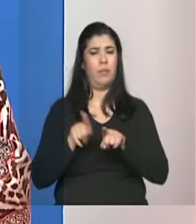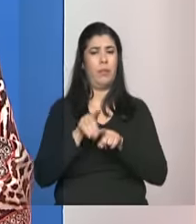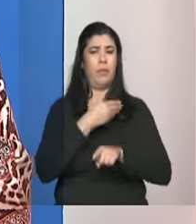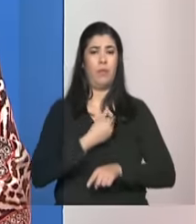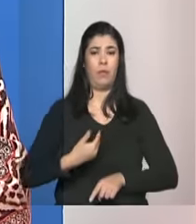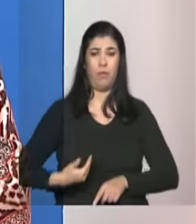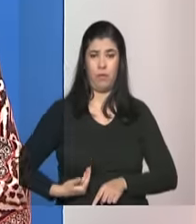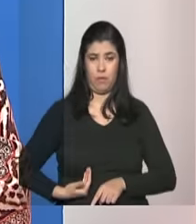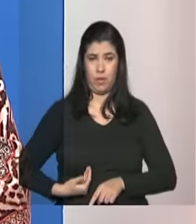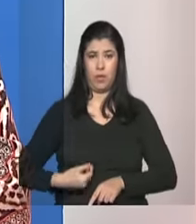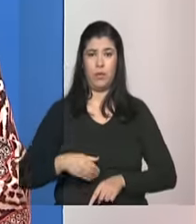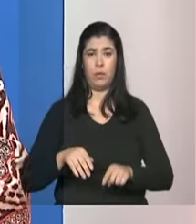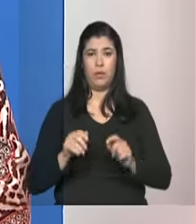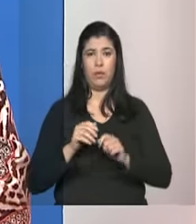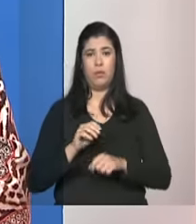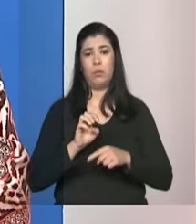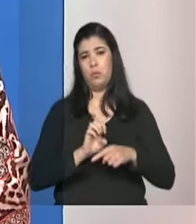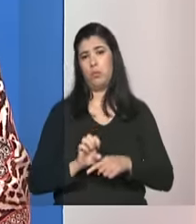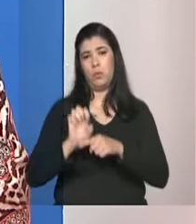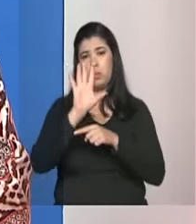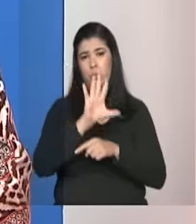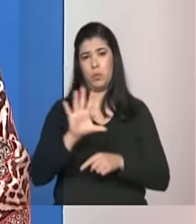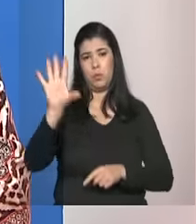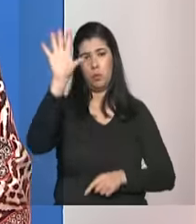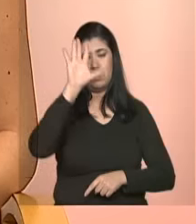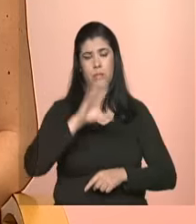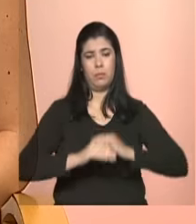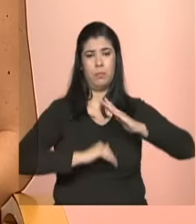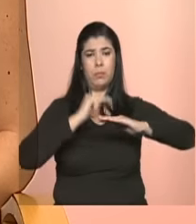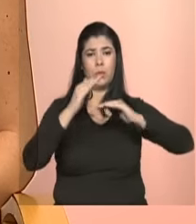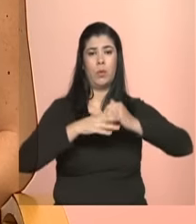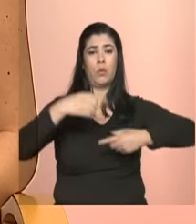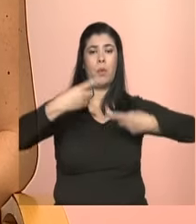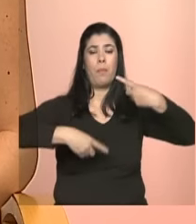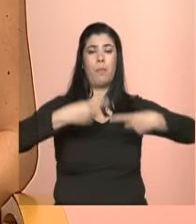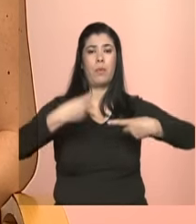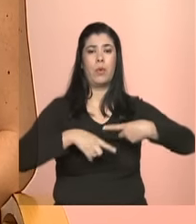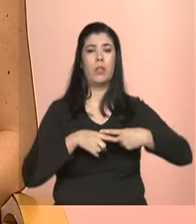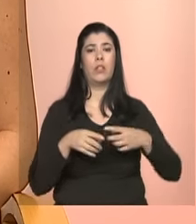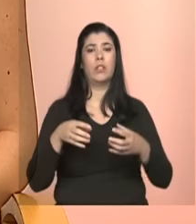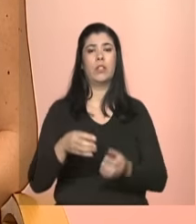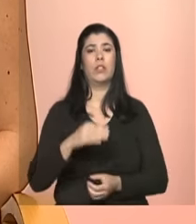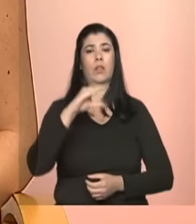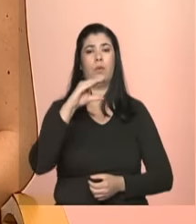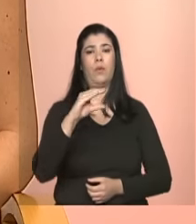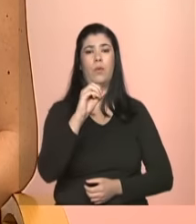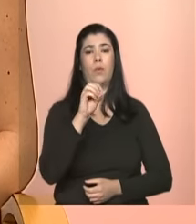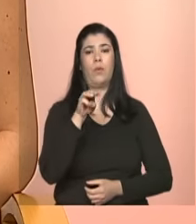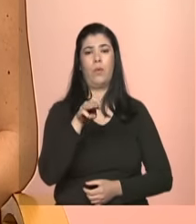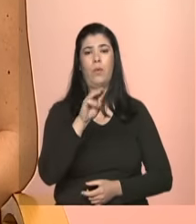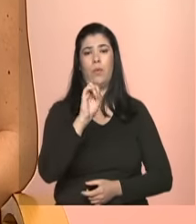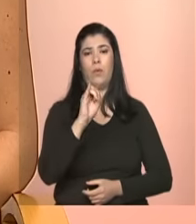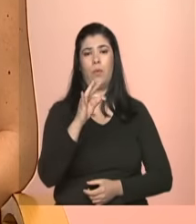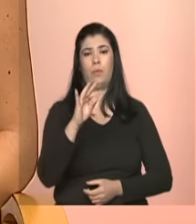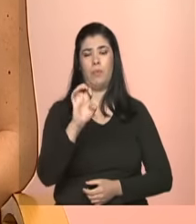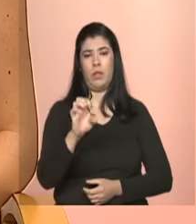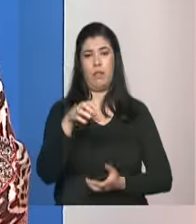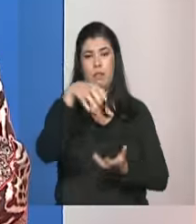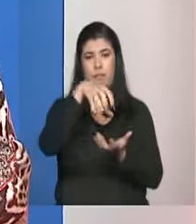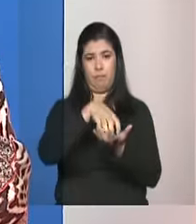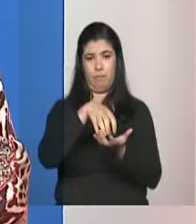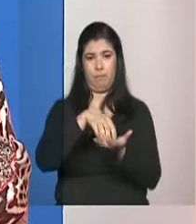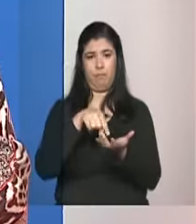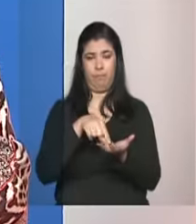construam sob orientação da política nacional para a pessoa em situação de rua seus comitês intersetoriais justamente para articular